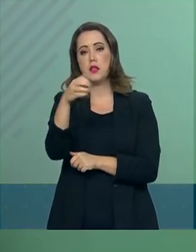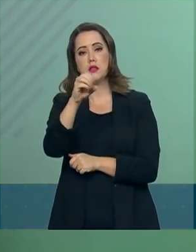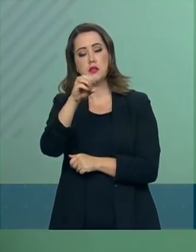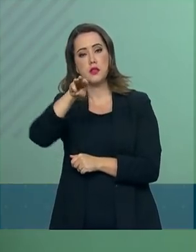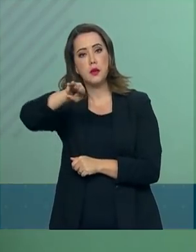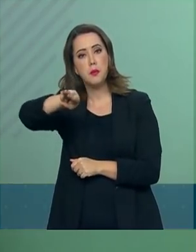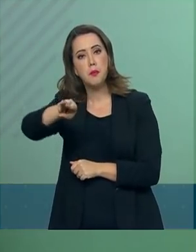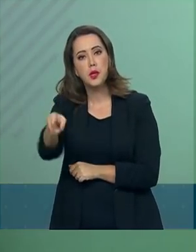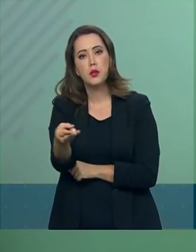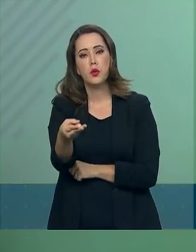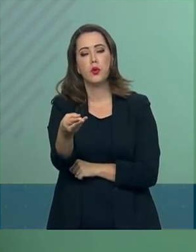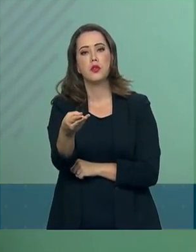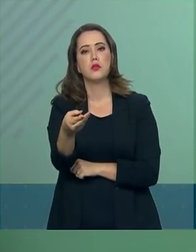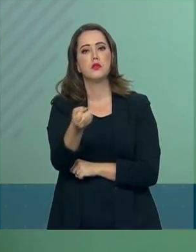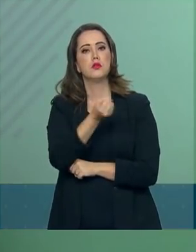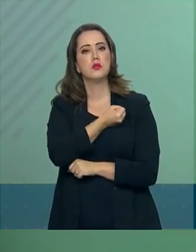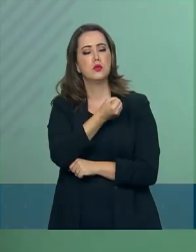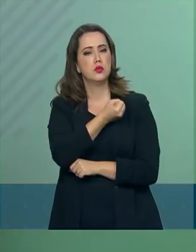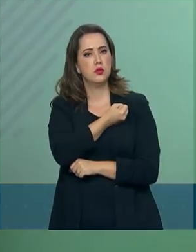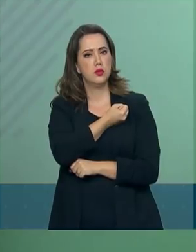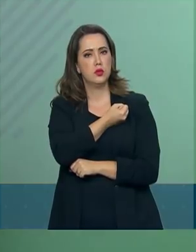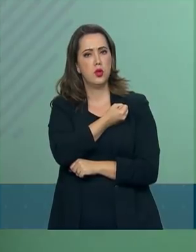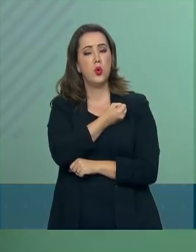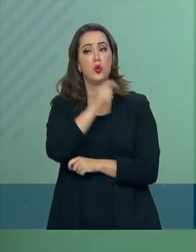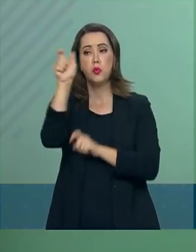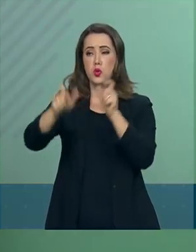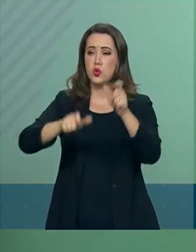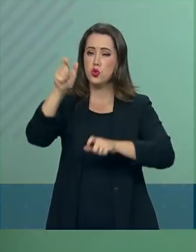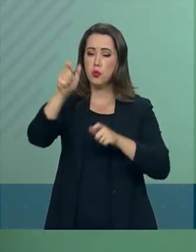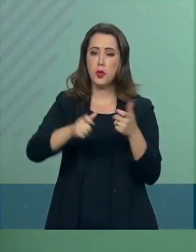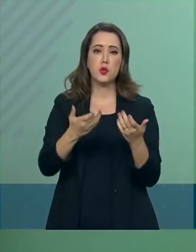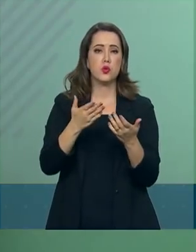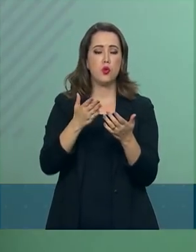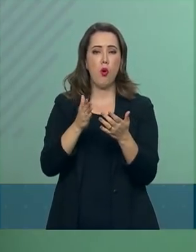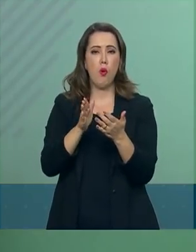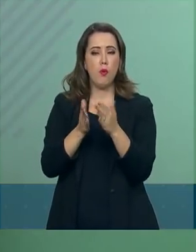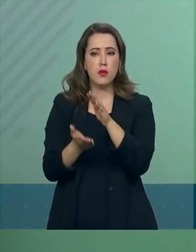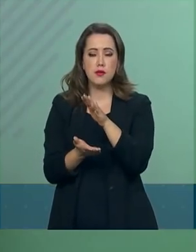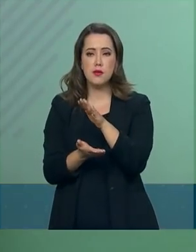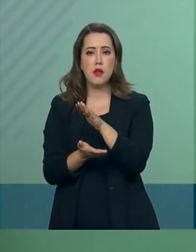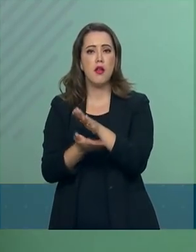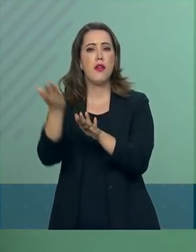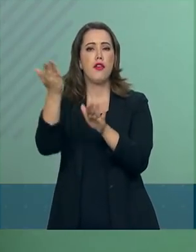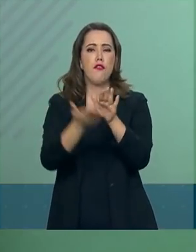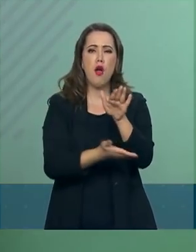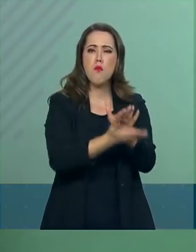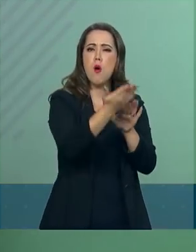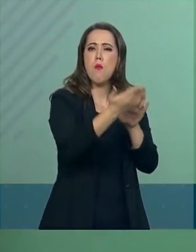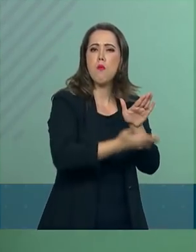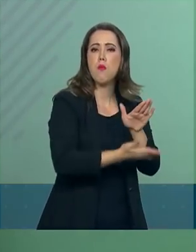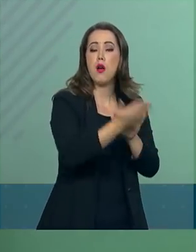de brasileiros viajando dentro do Brasil.